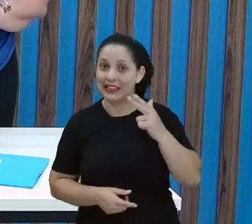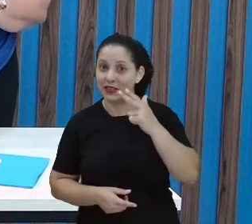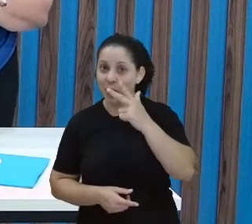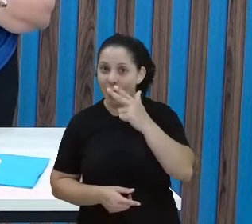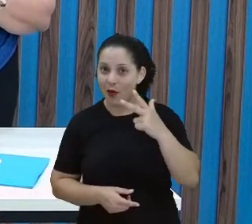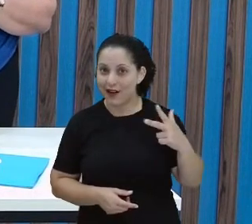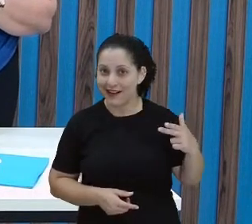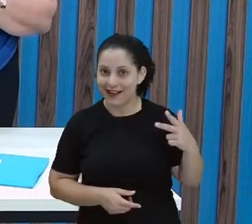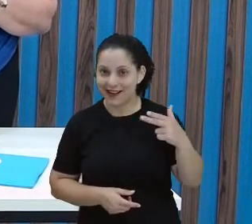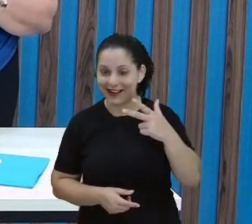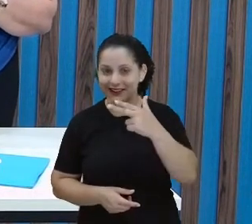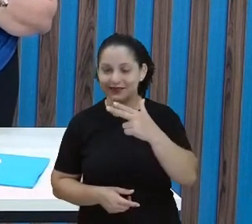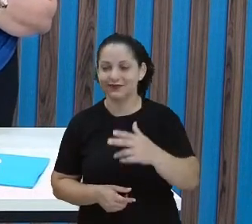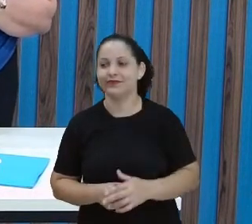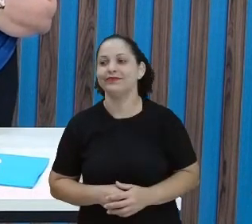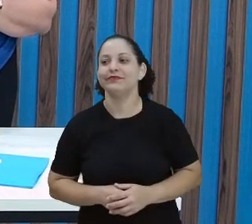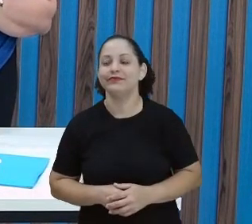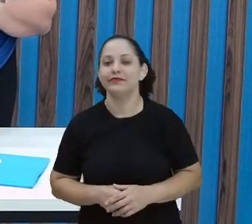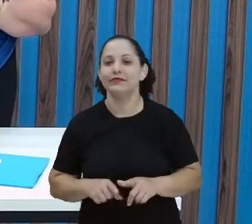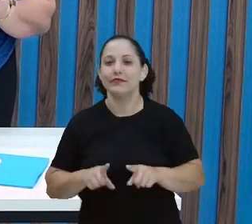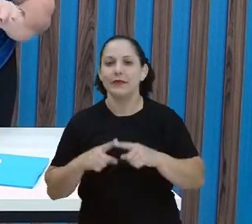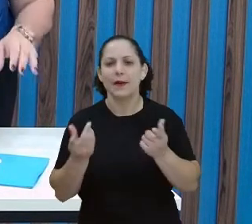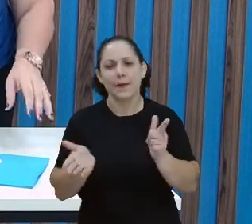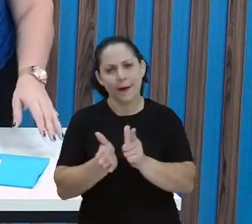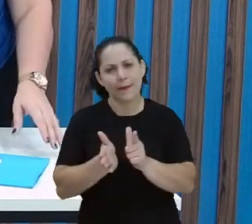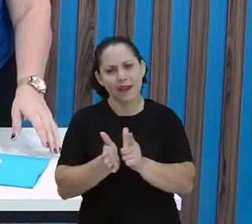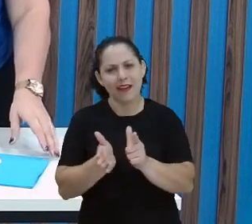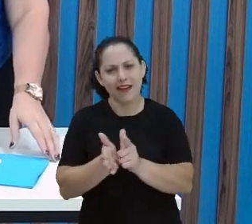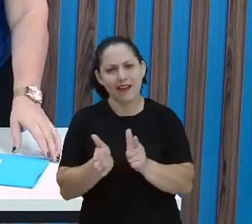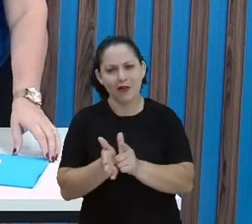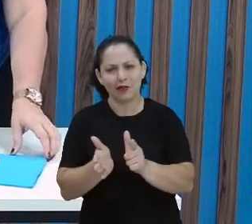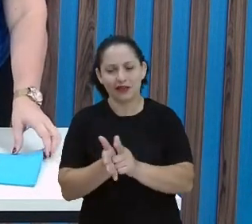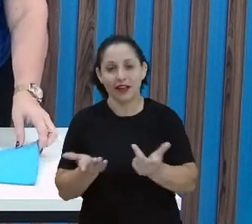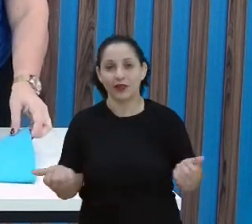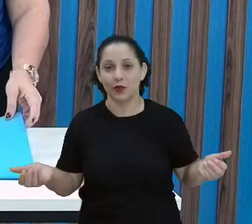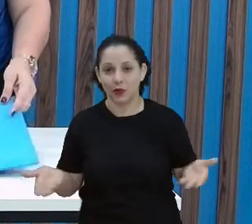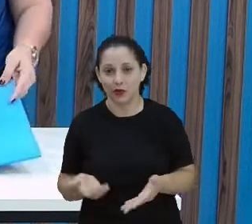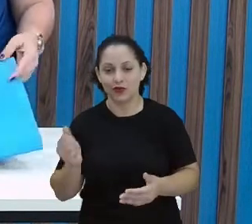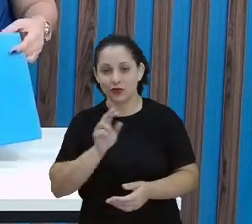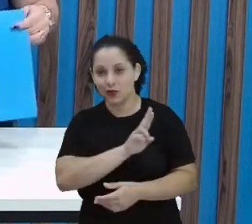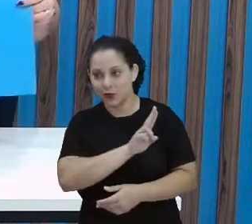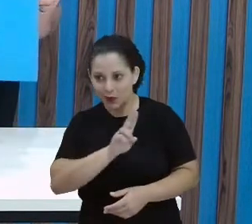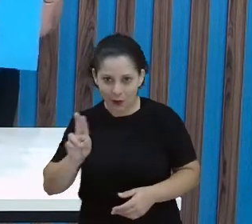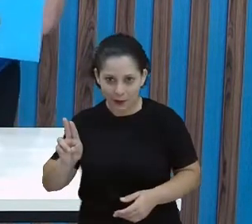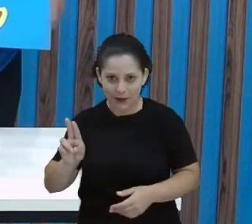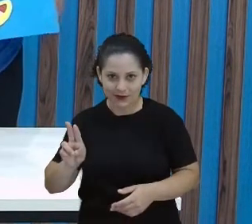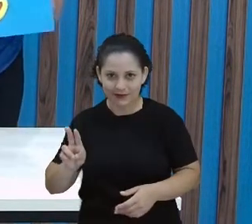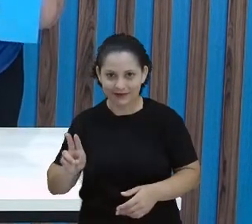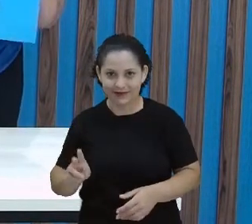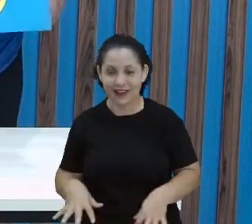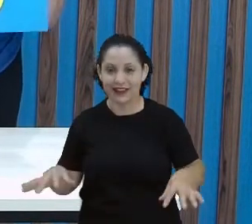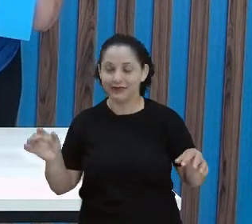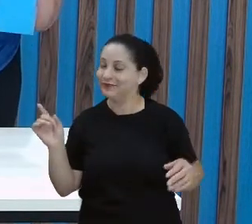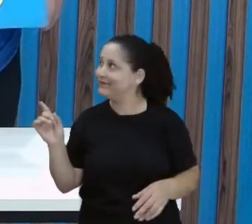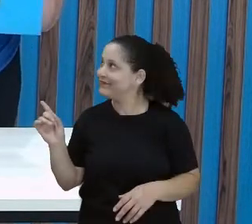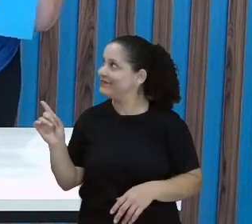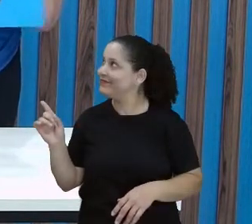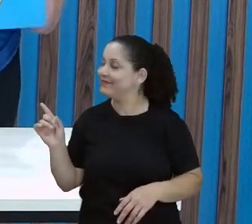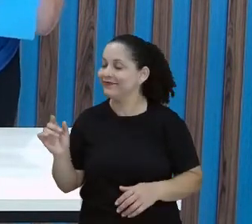aproveita. Ao invés do caderno, pega uma folhinha, porque a gente vai pegar os nomes que estão aqui e hoje a gente vai